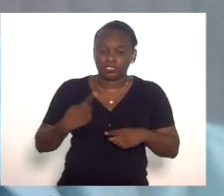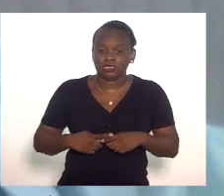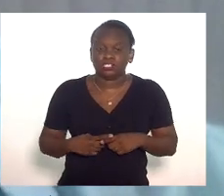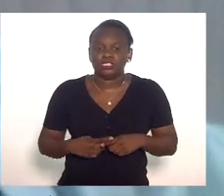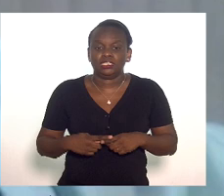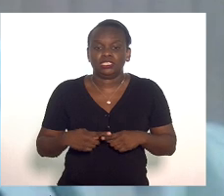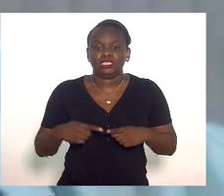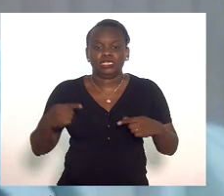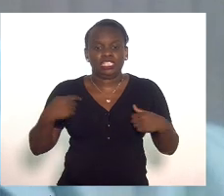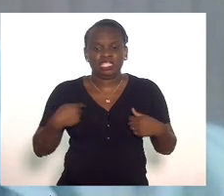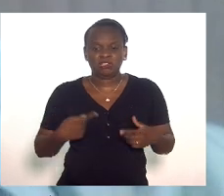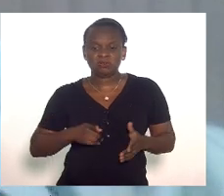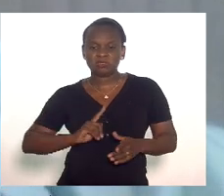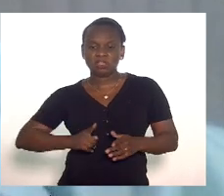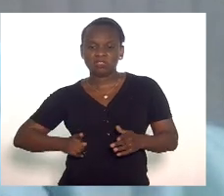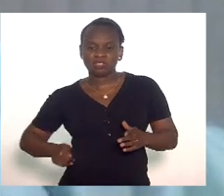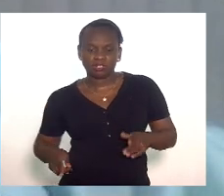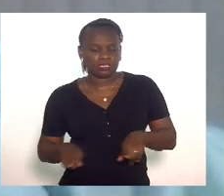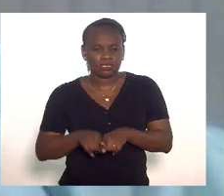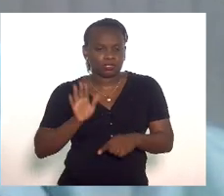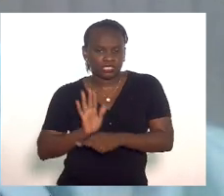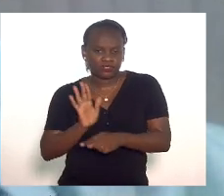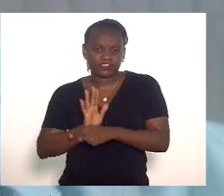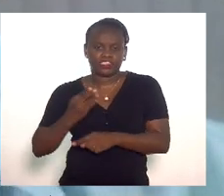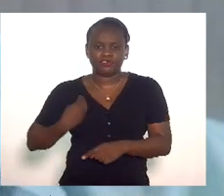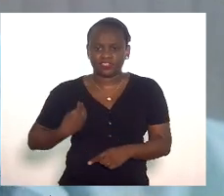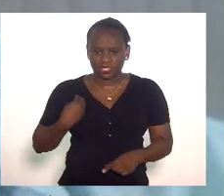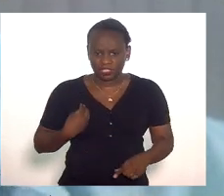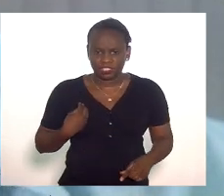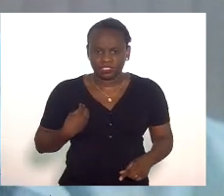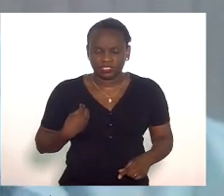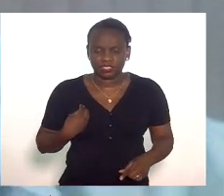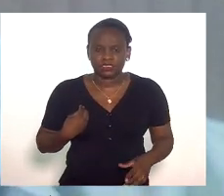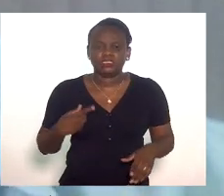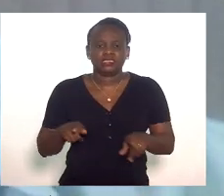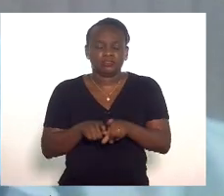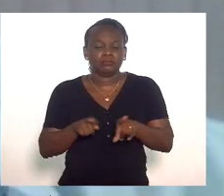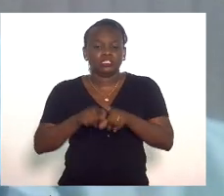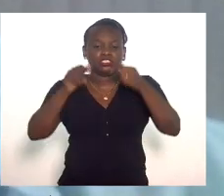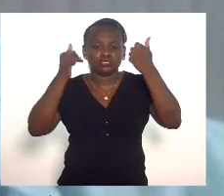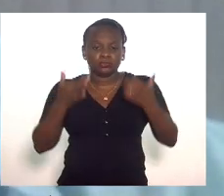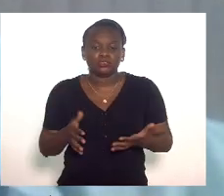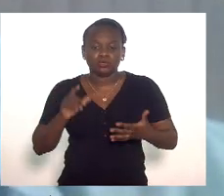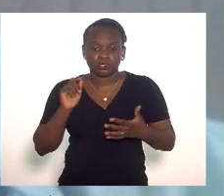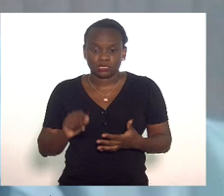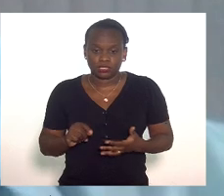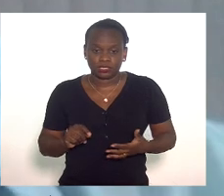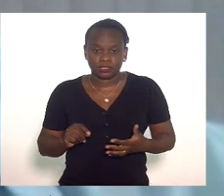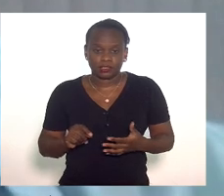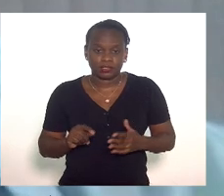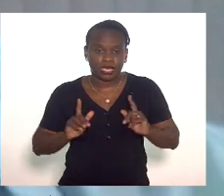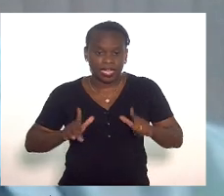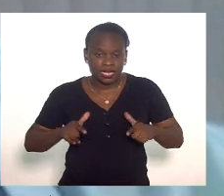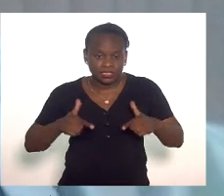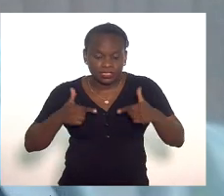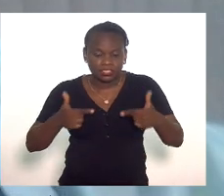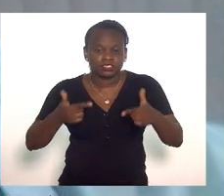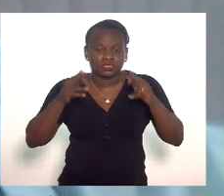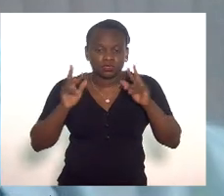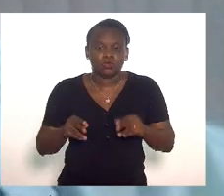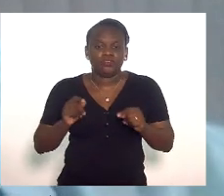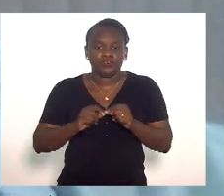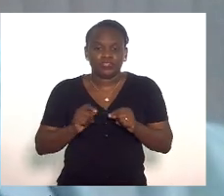não sou negacionista defendo a vida e digo a vocês que ações como as que foram